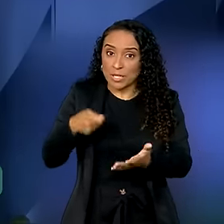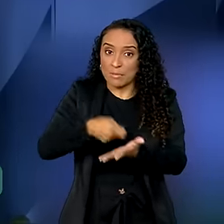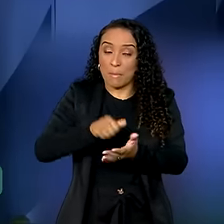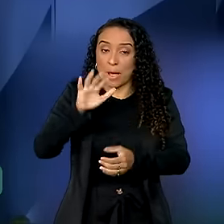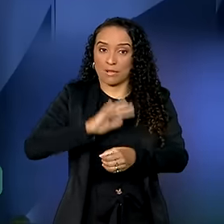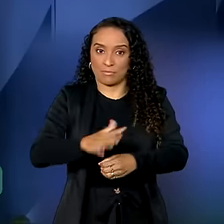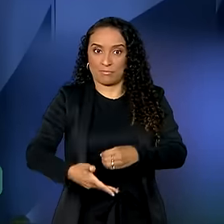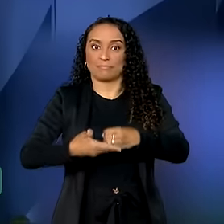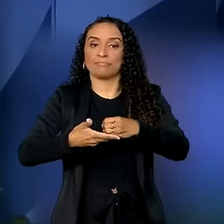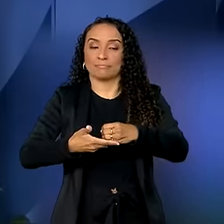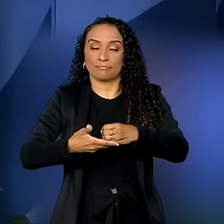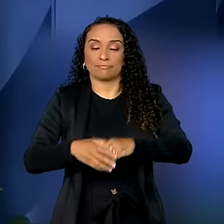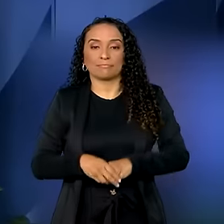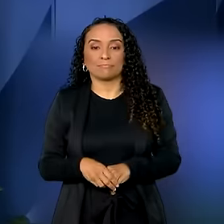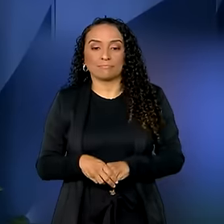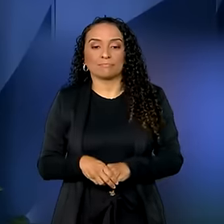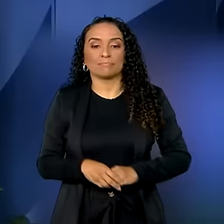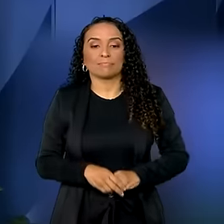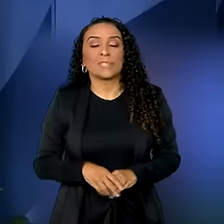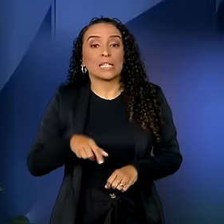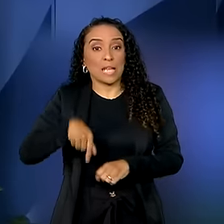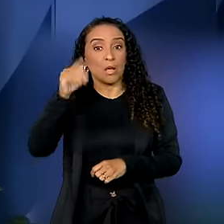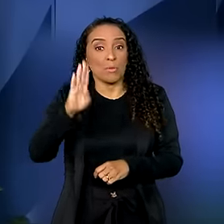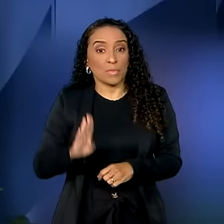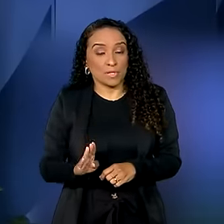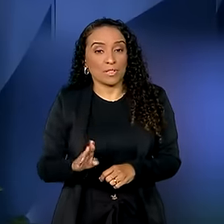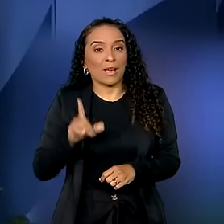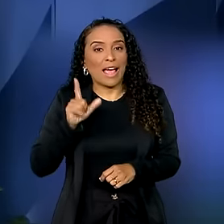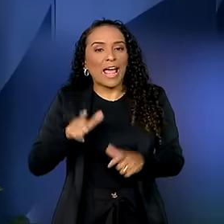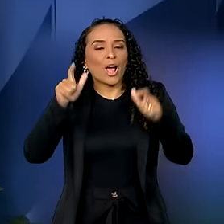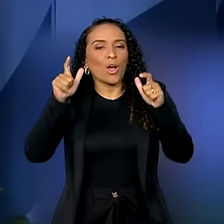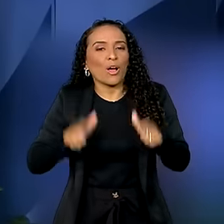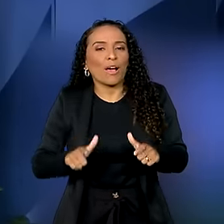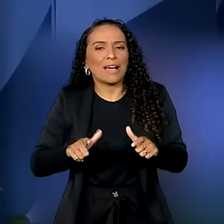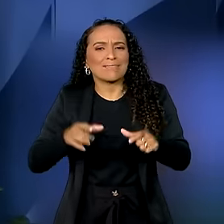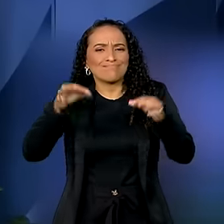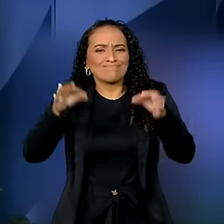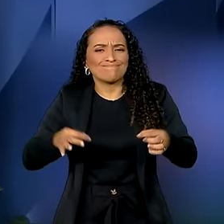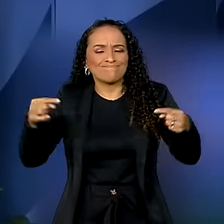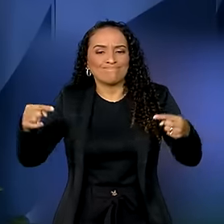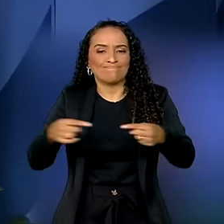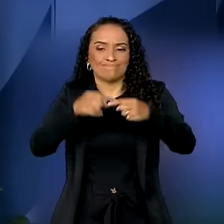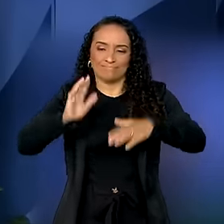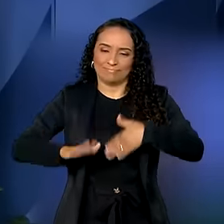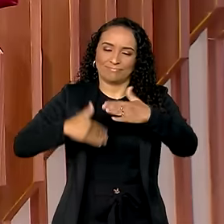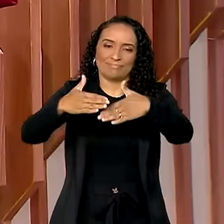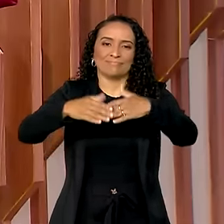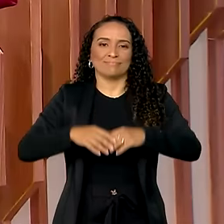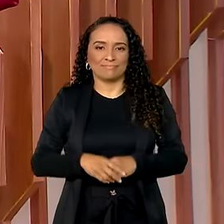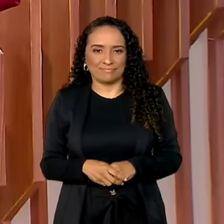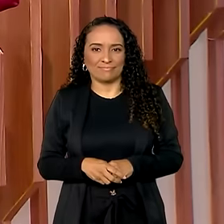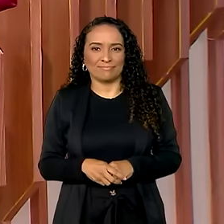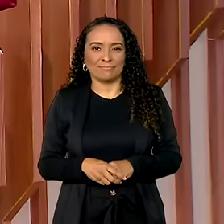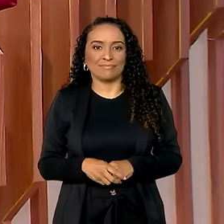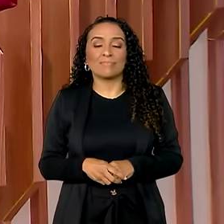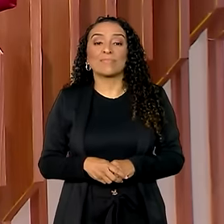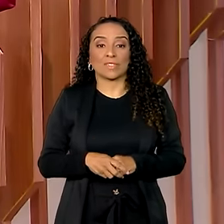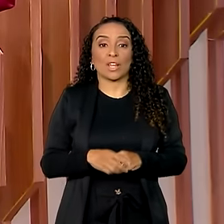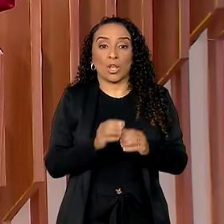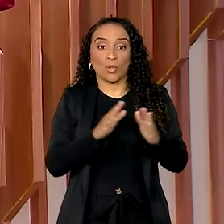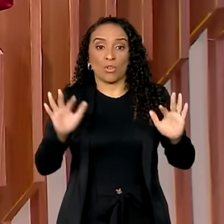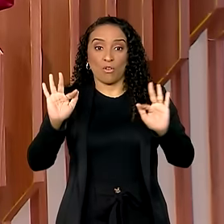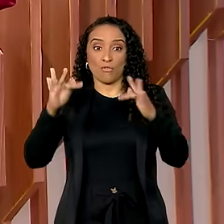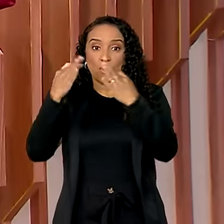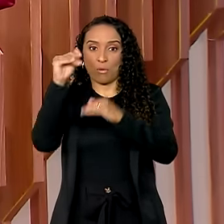sustentabilidade. O Power Showing e Brasil é o lugar ideal para avançar nessa pauta. E durante o